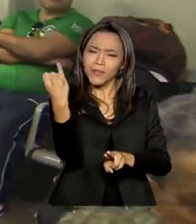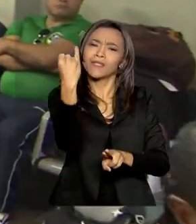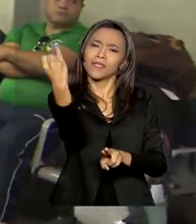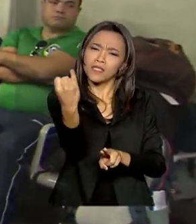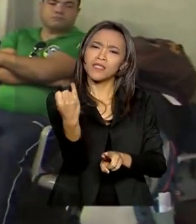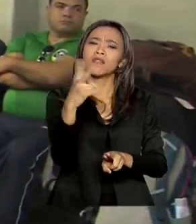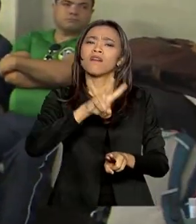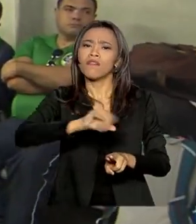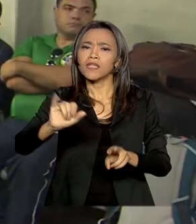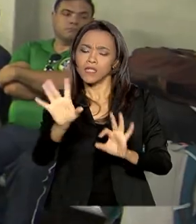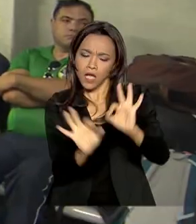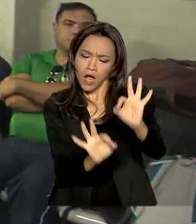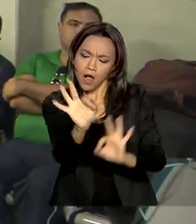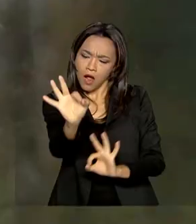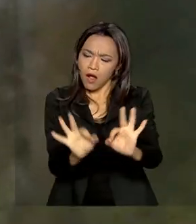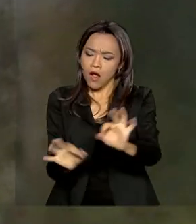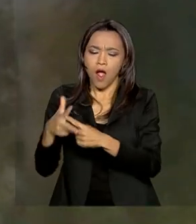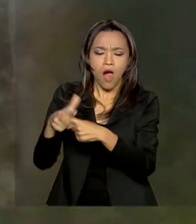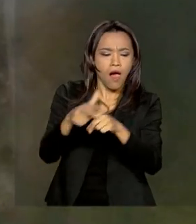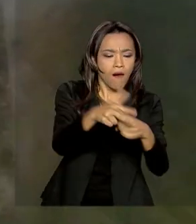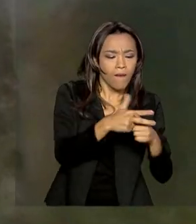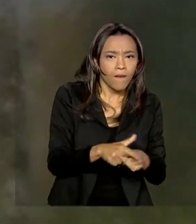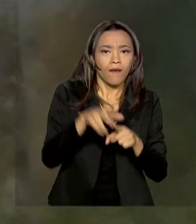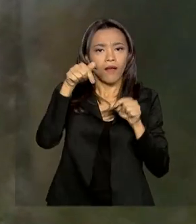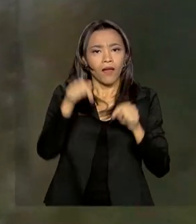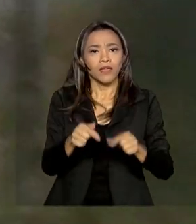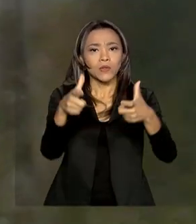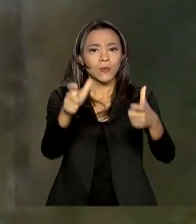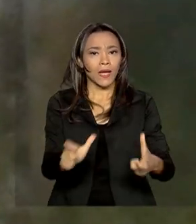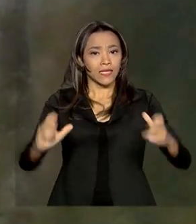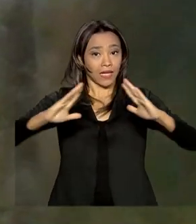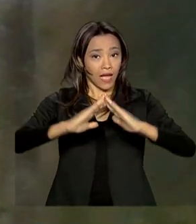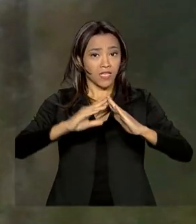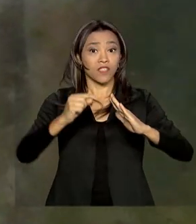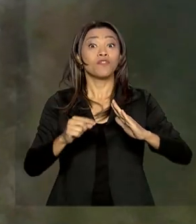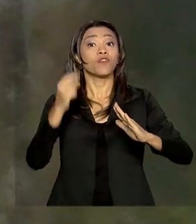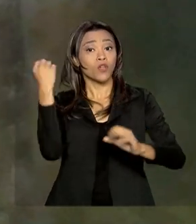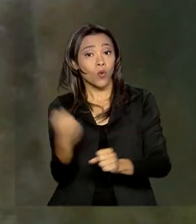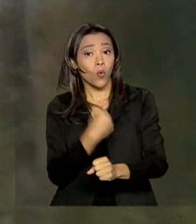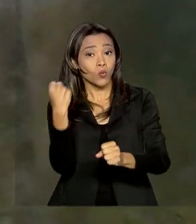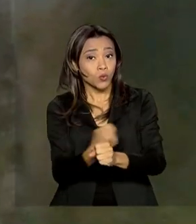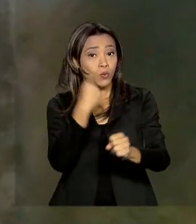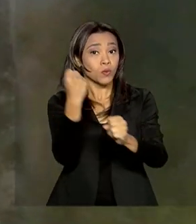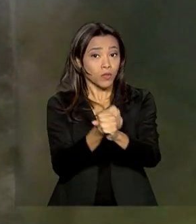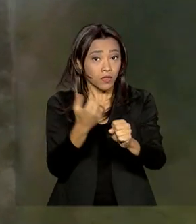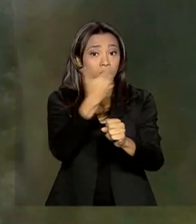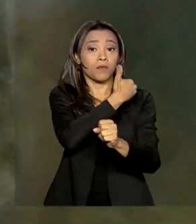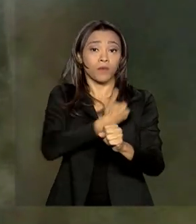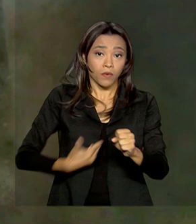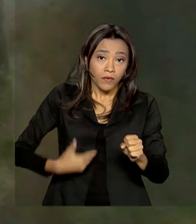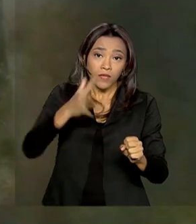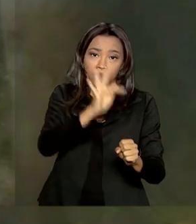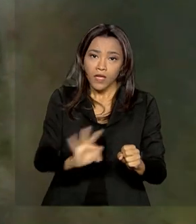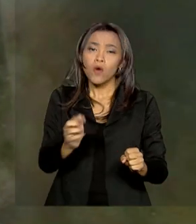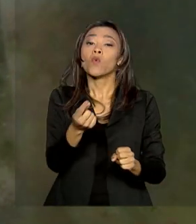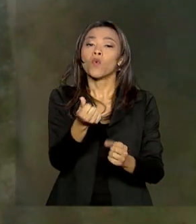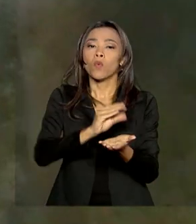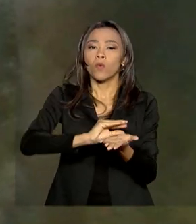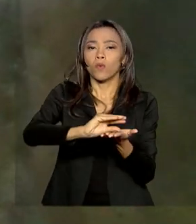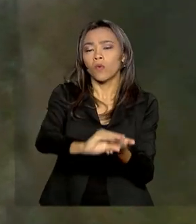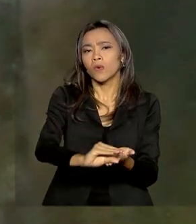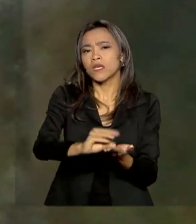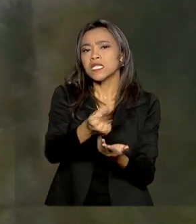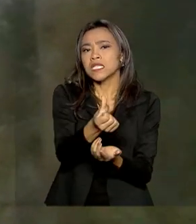feitos os últimos ajustes. Essa estação foi completamente reconstruída pelo governo federal, numa obra que custou aproximadamente